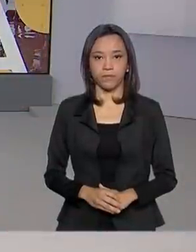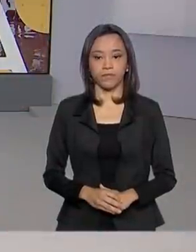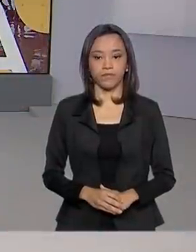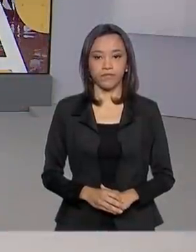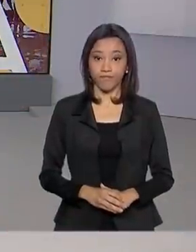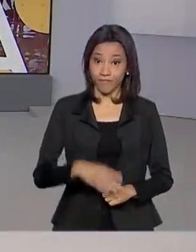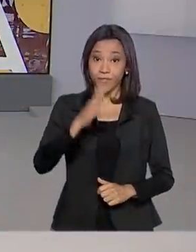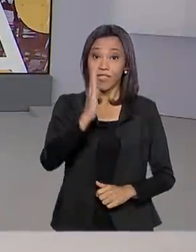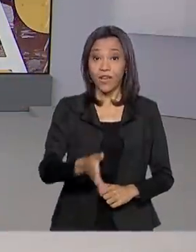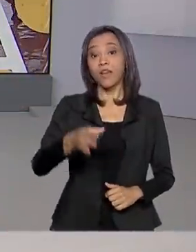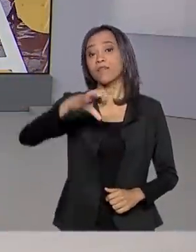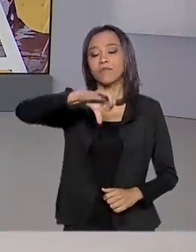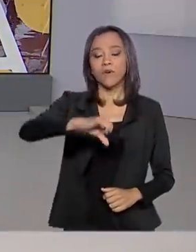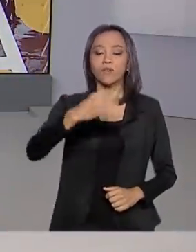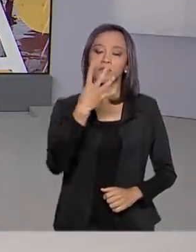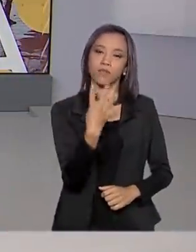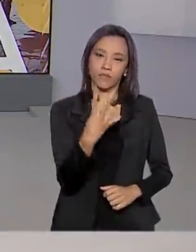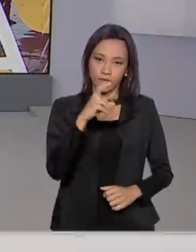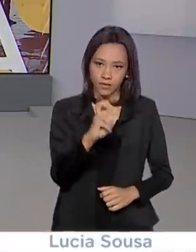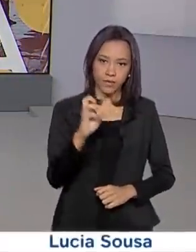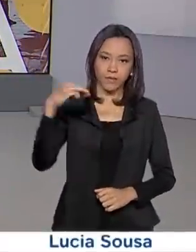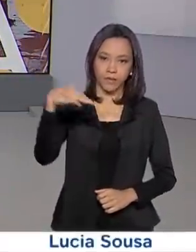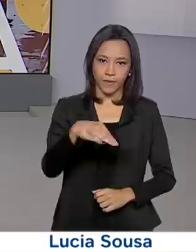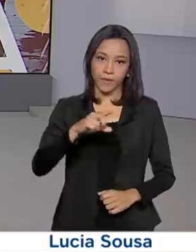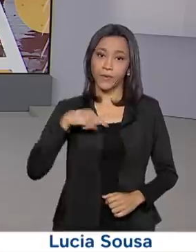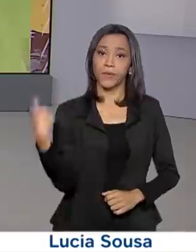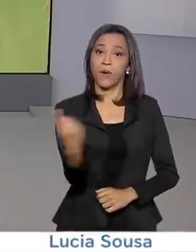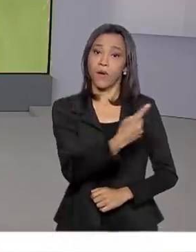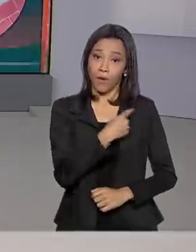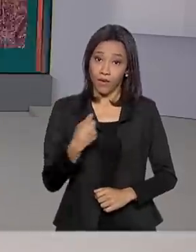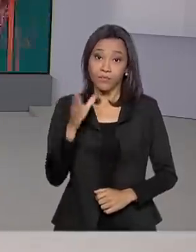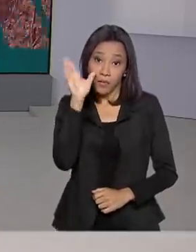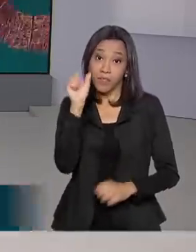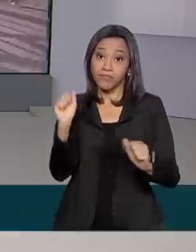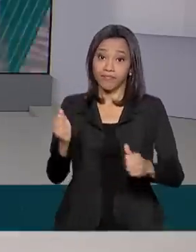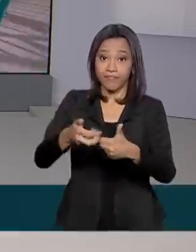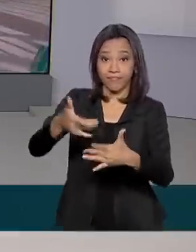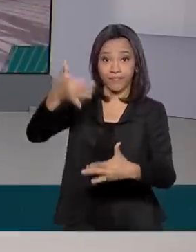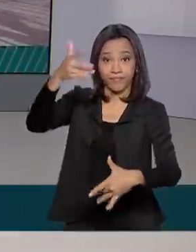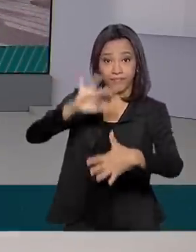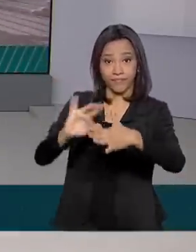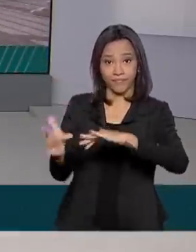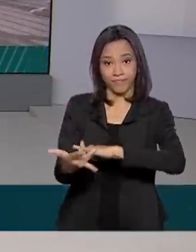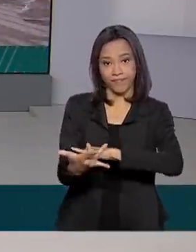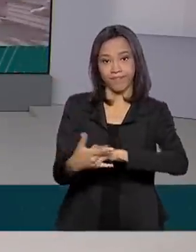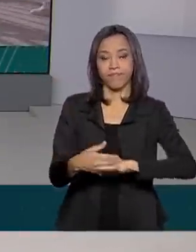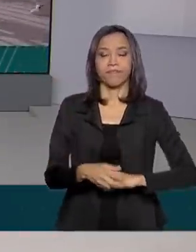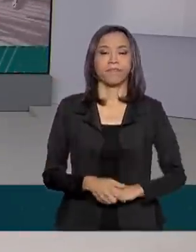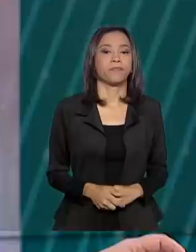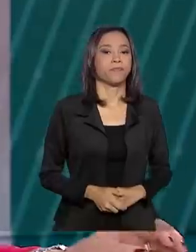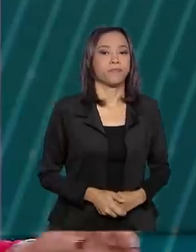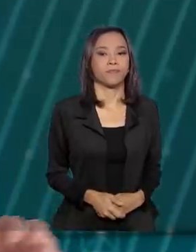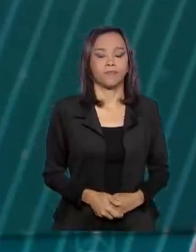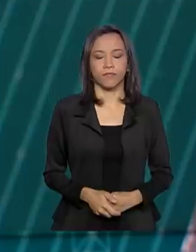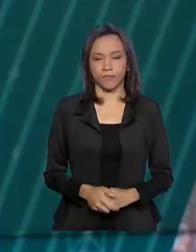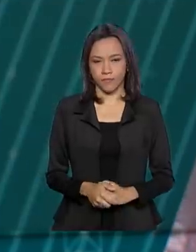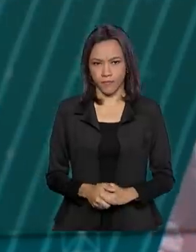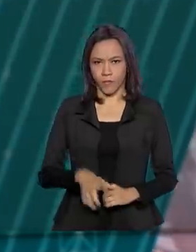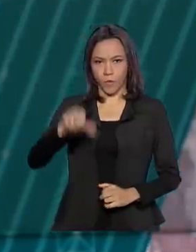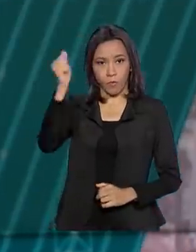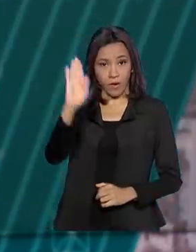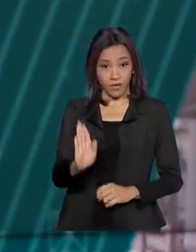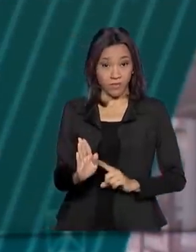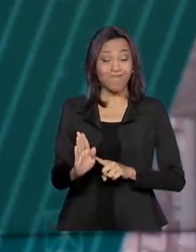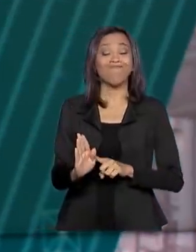São 9 horas e 45 minutos, nós estamos ao vivo também pelas redes sociais. O